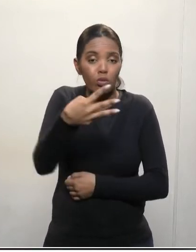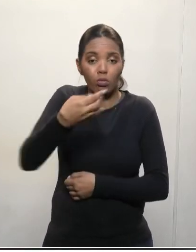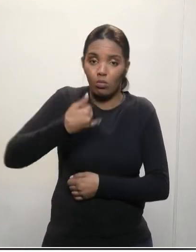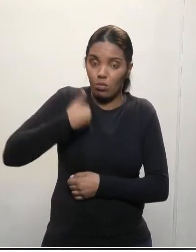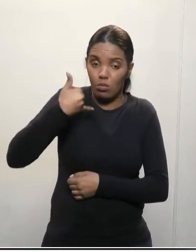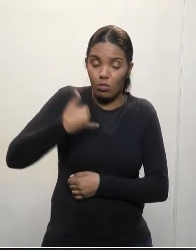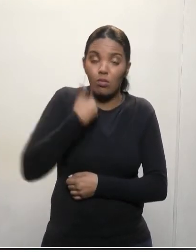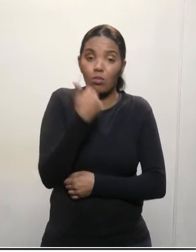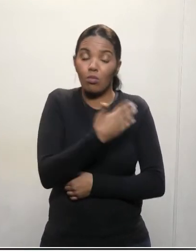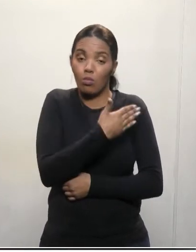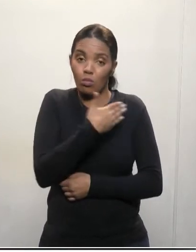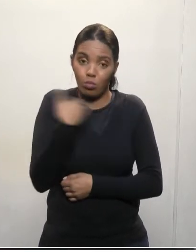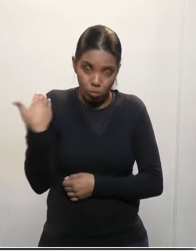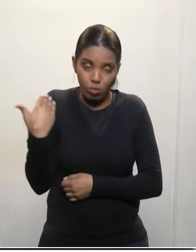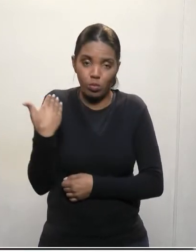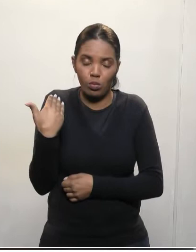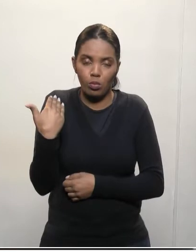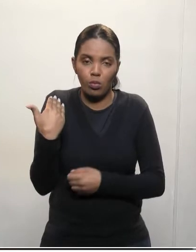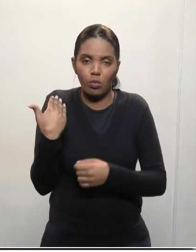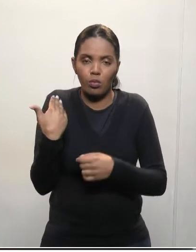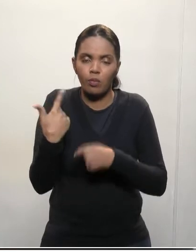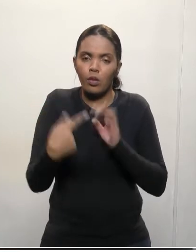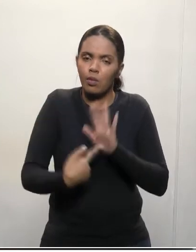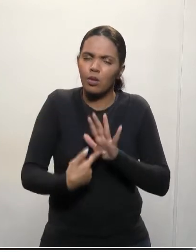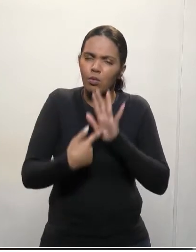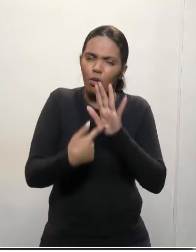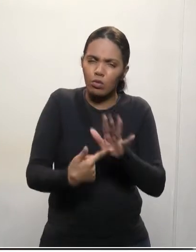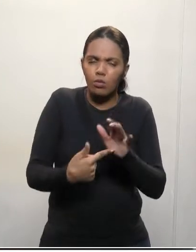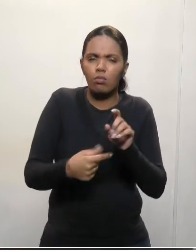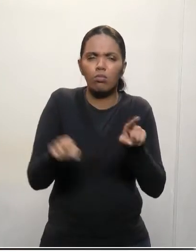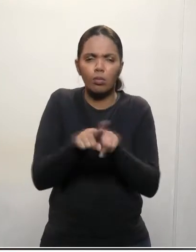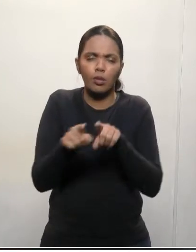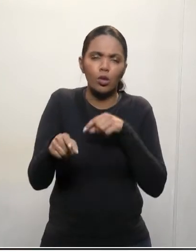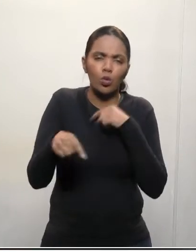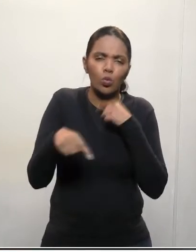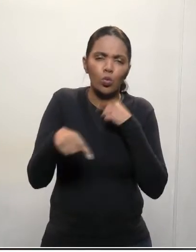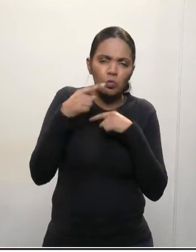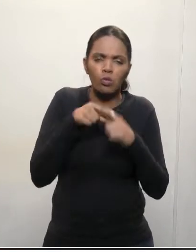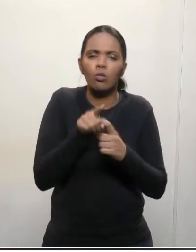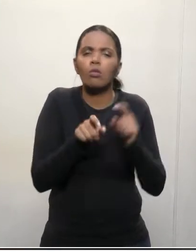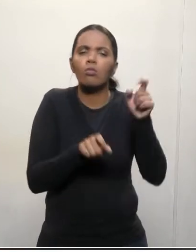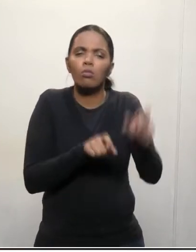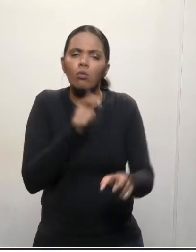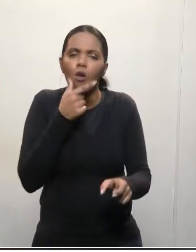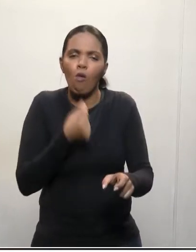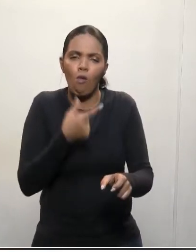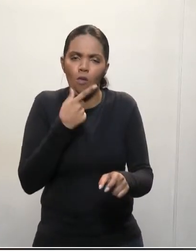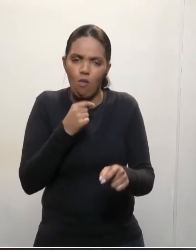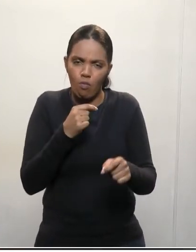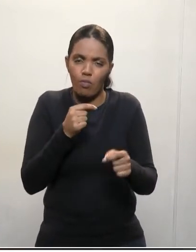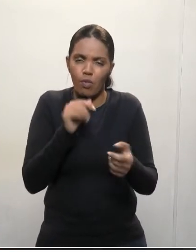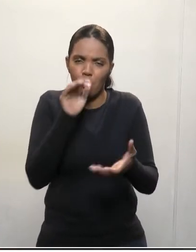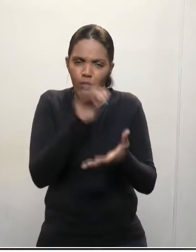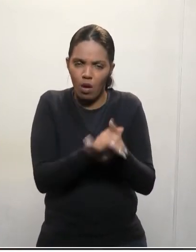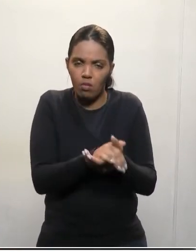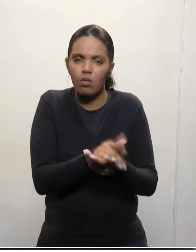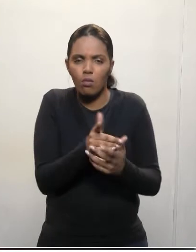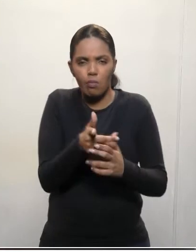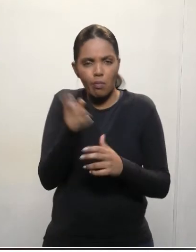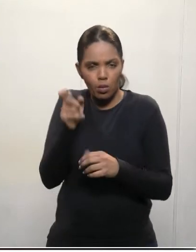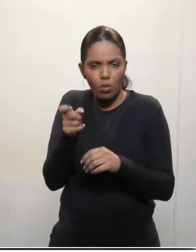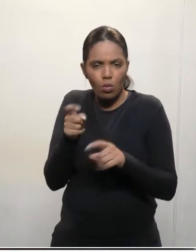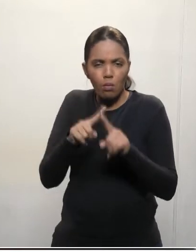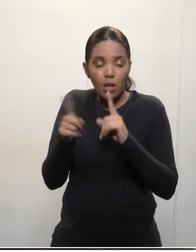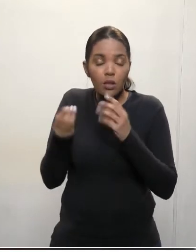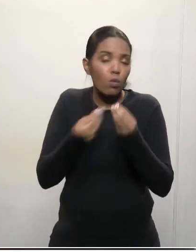assassinada, tudo indica, suspeito é seu companheiro. E você olha a